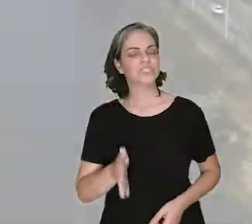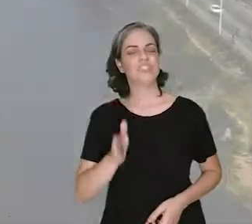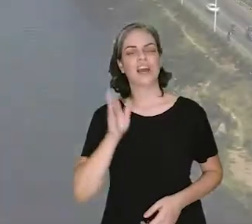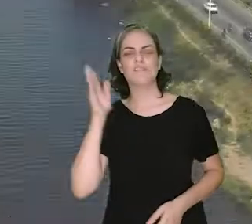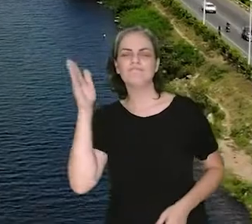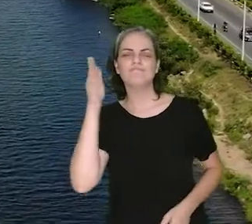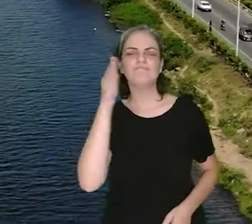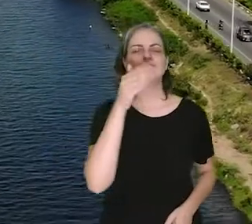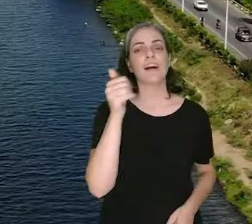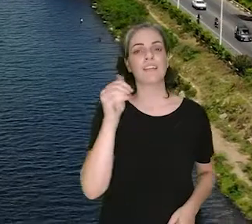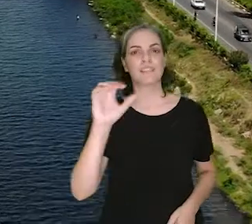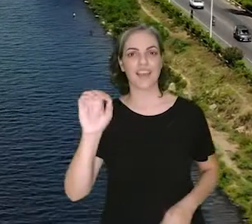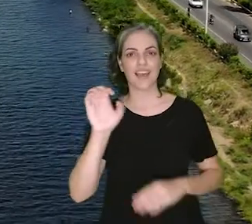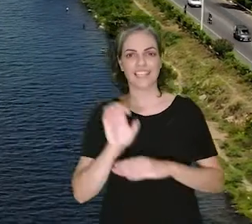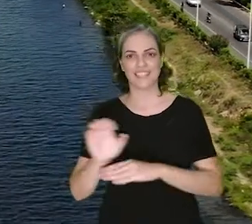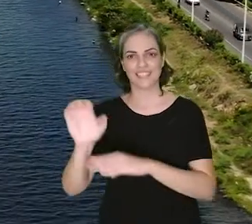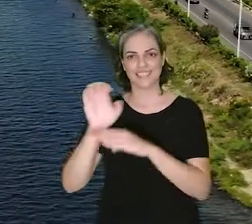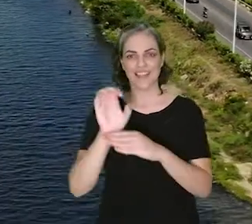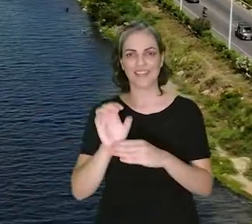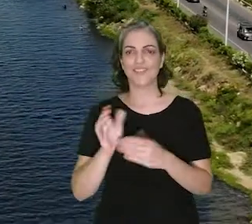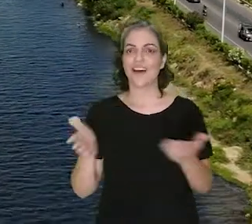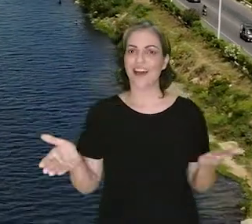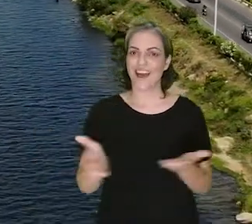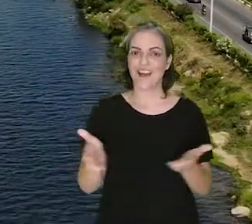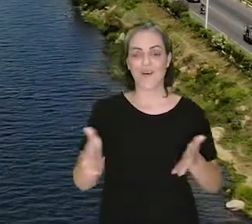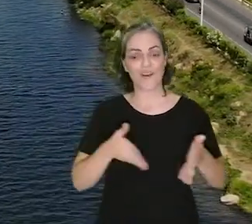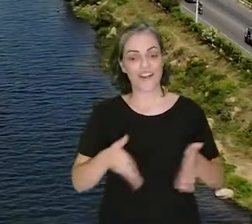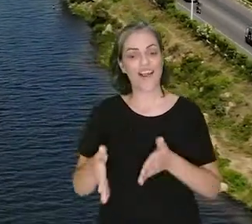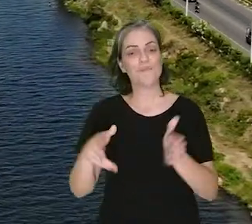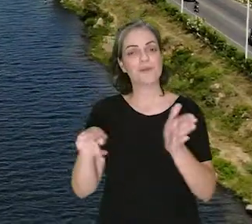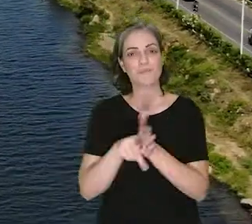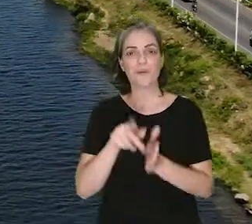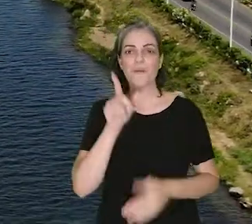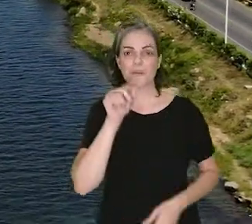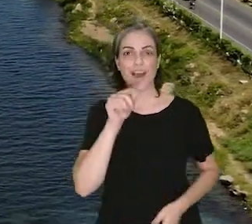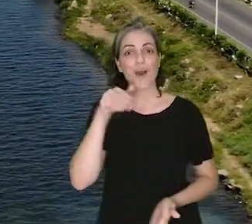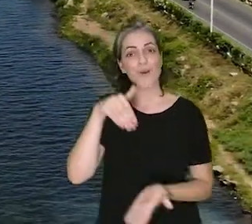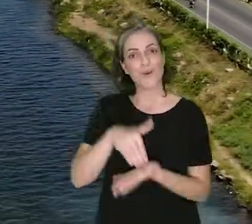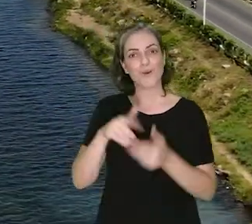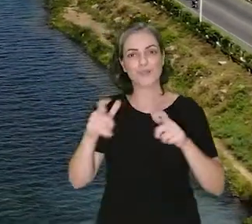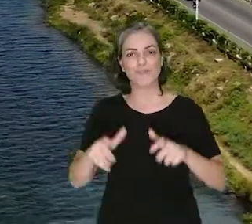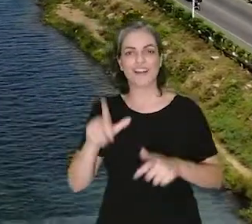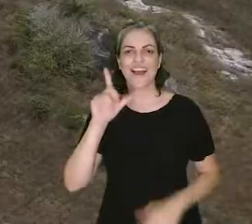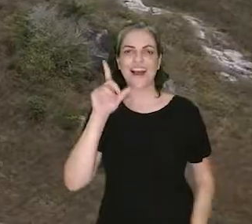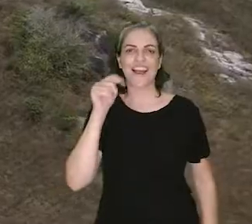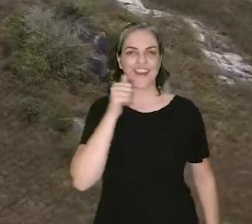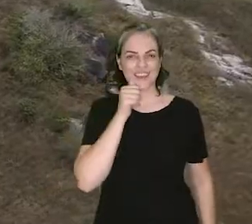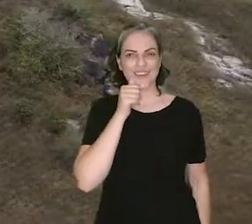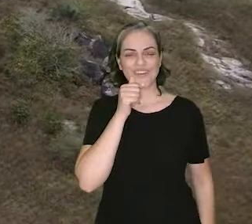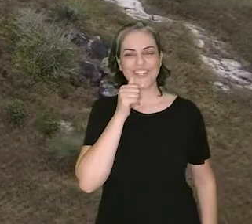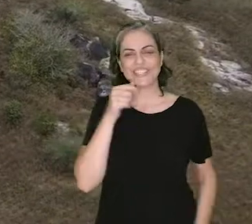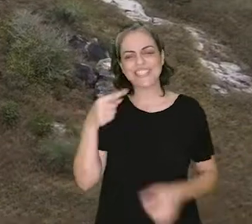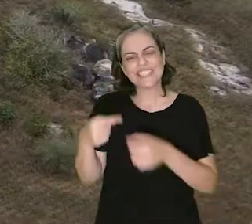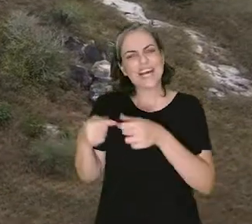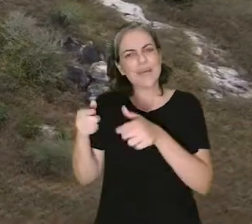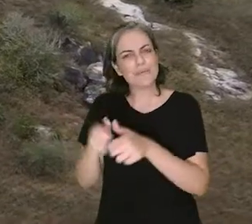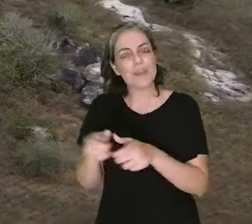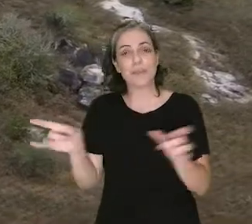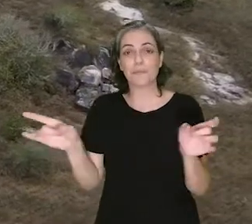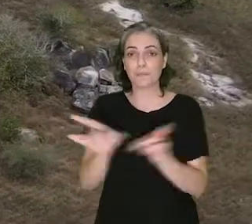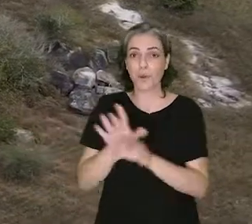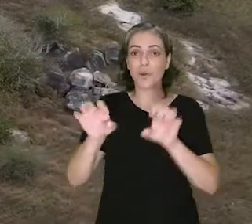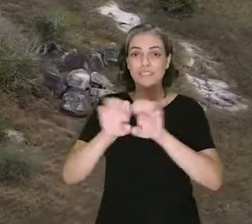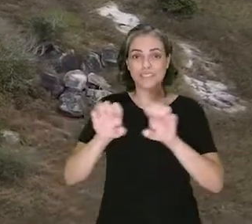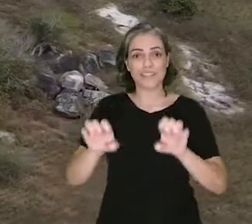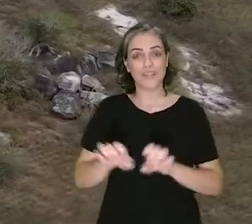Após percorrer 10 estados, a Jornada das Águas fez a sua última parada em Alagoas. No interior do estado entregamos o